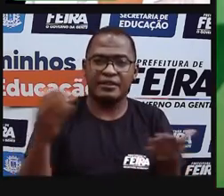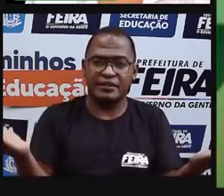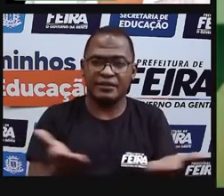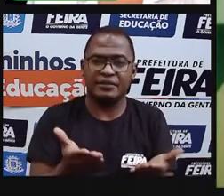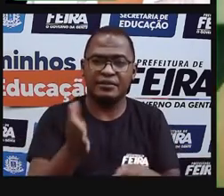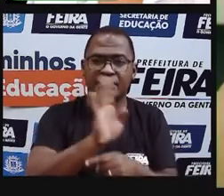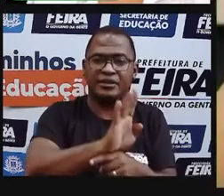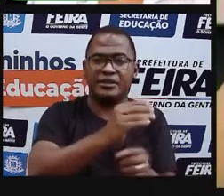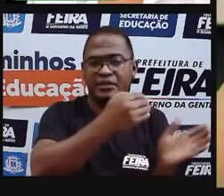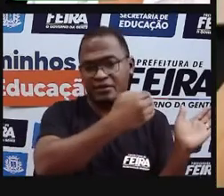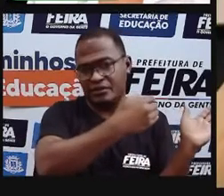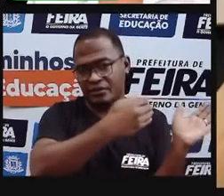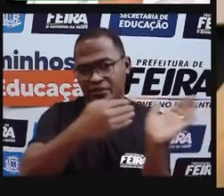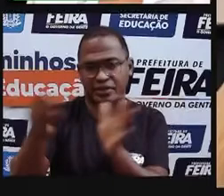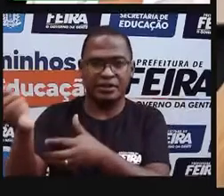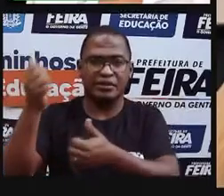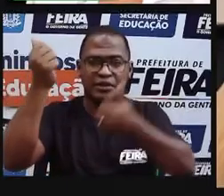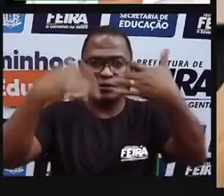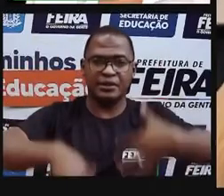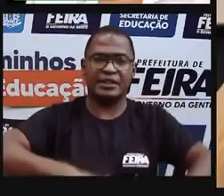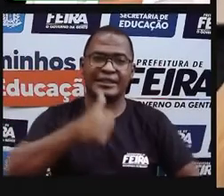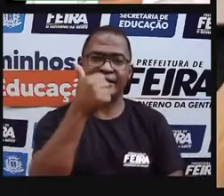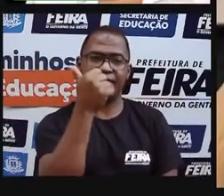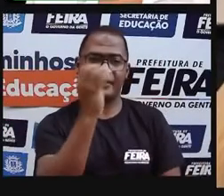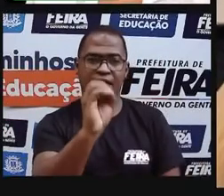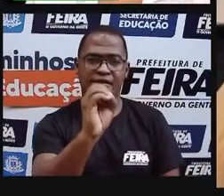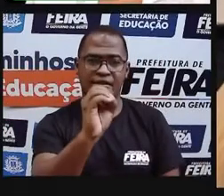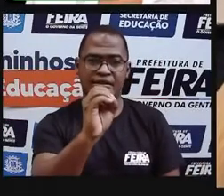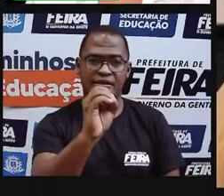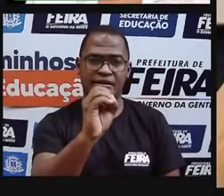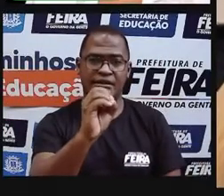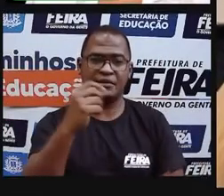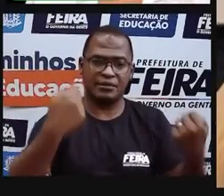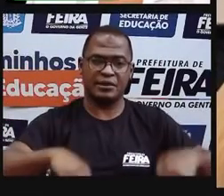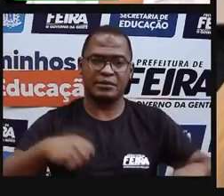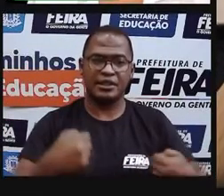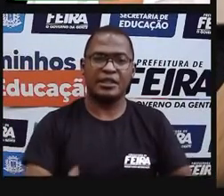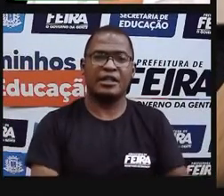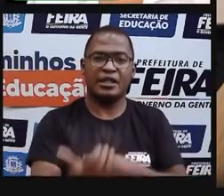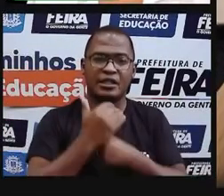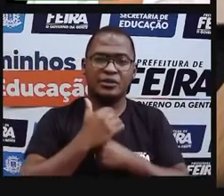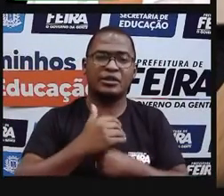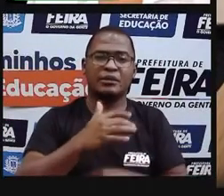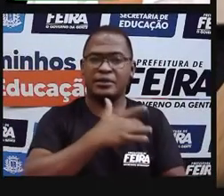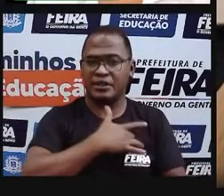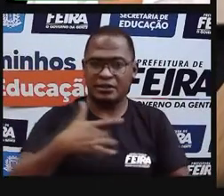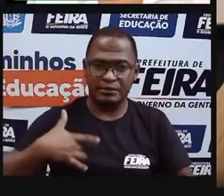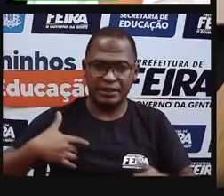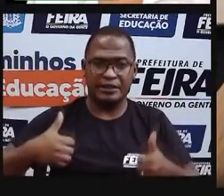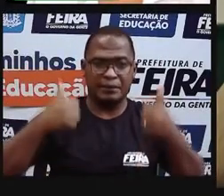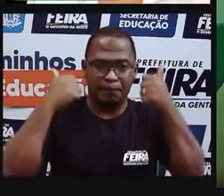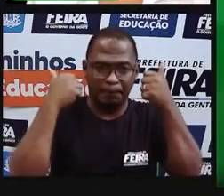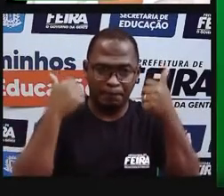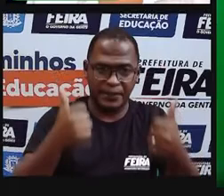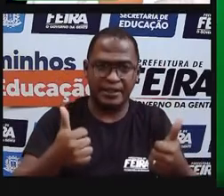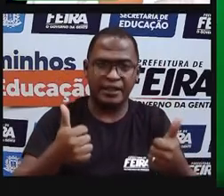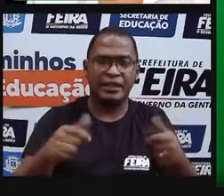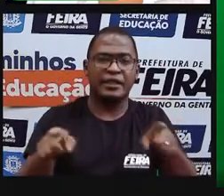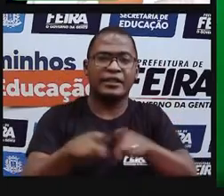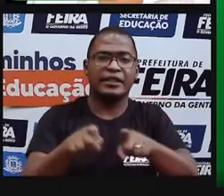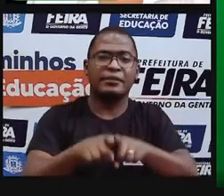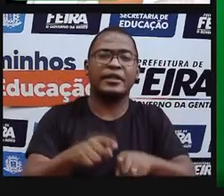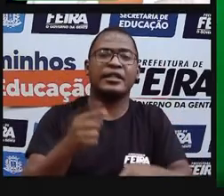vídeo, abordaremos os 10 passos para uma alimentação adequada e saudável, que estão contidos no Guia